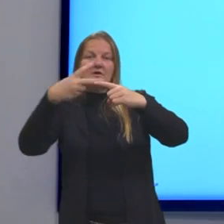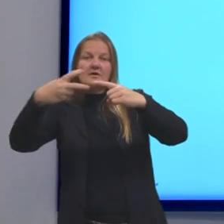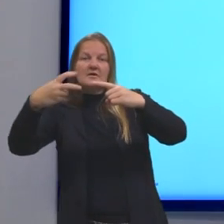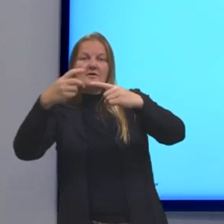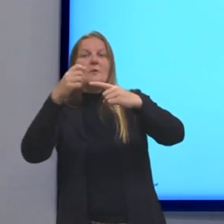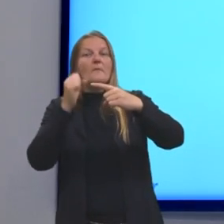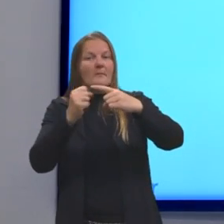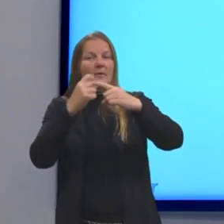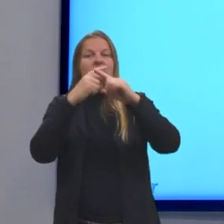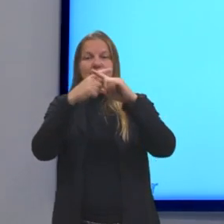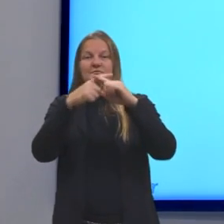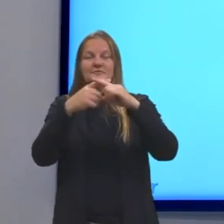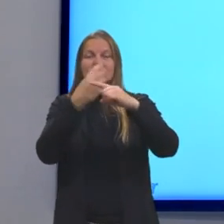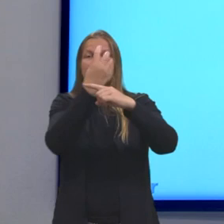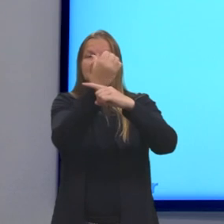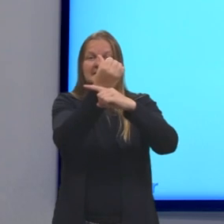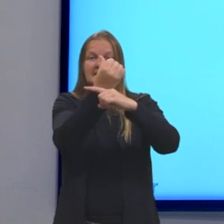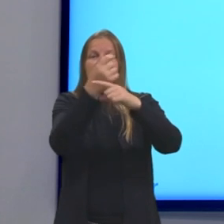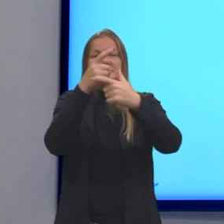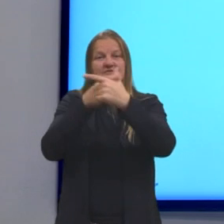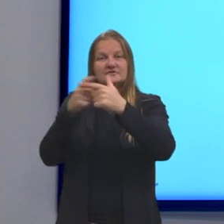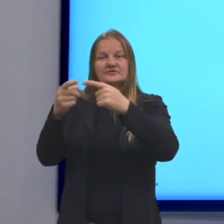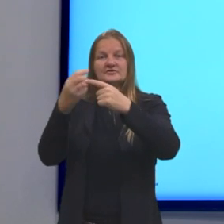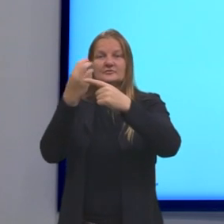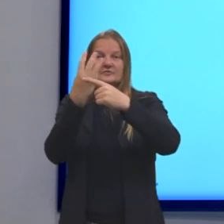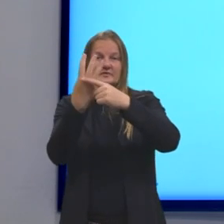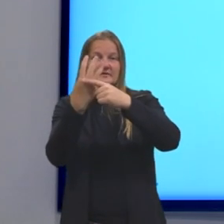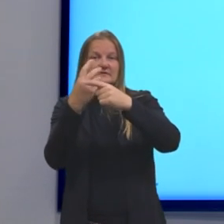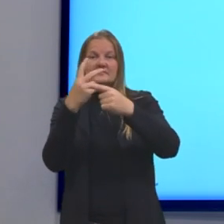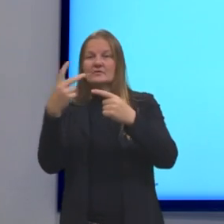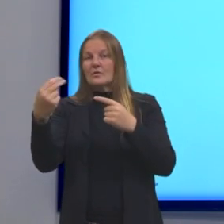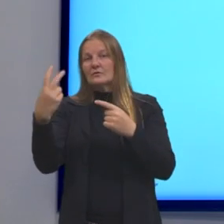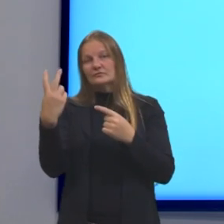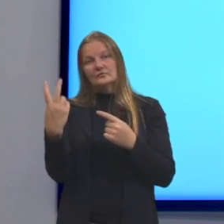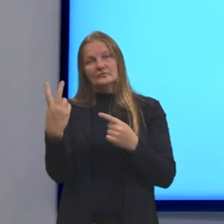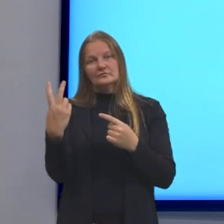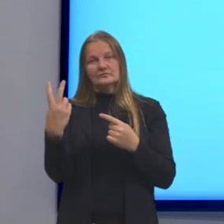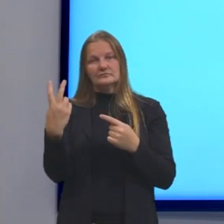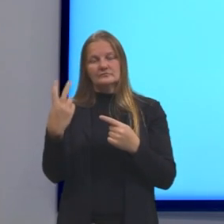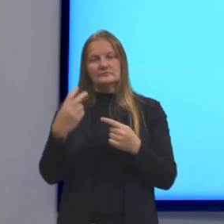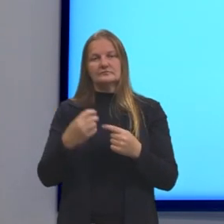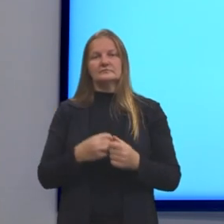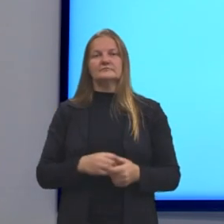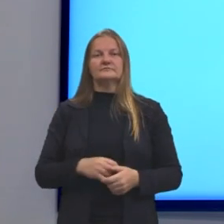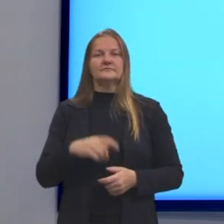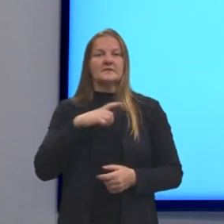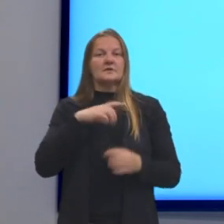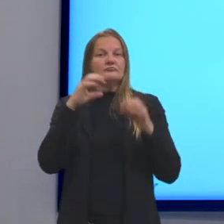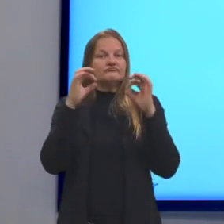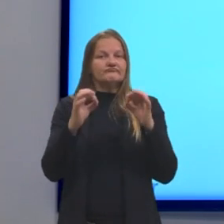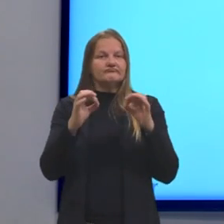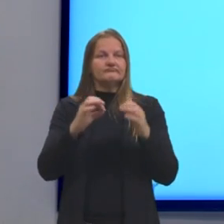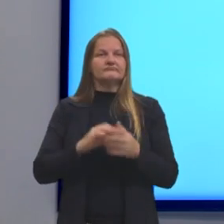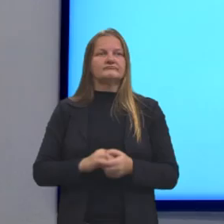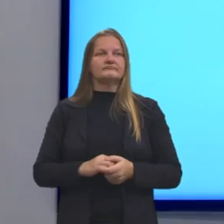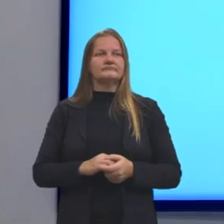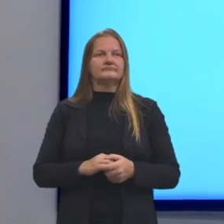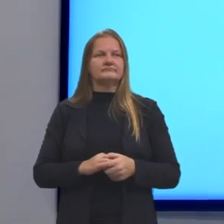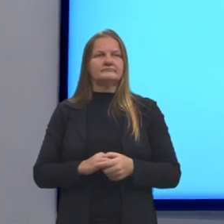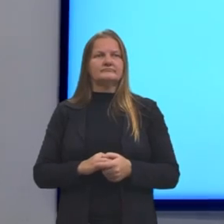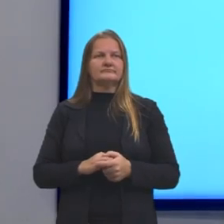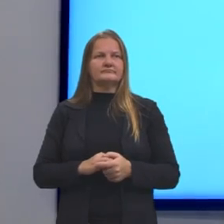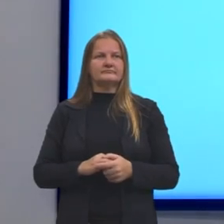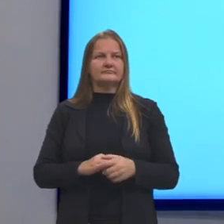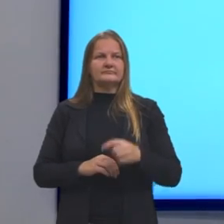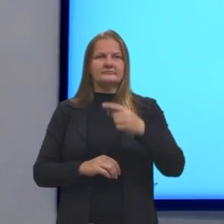múltiplos. E nós podemos dividir o seis por três e ter um valor exato. Então, uma forma de representar